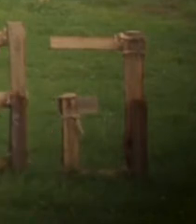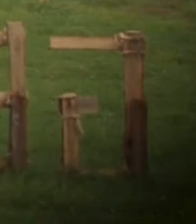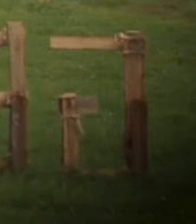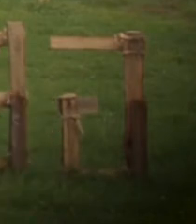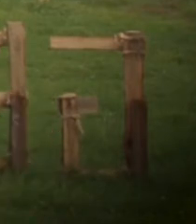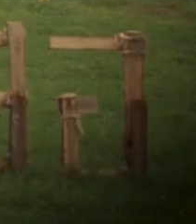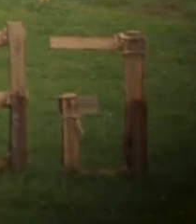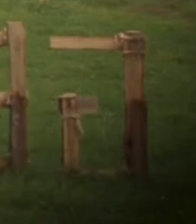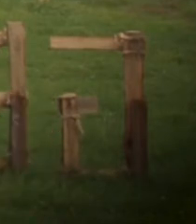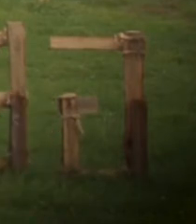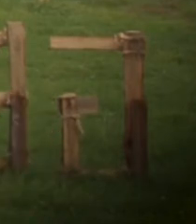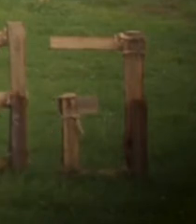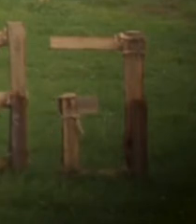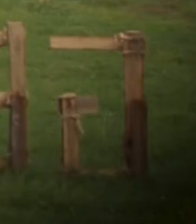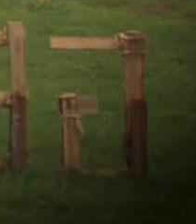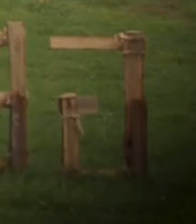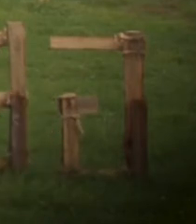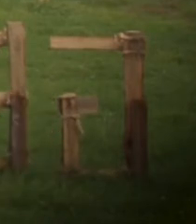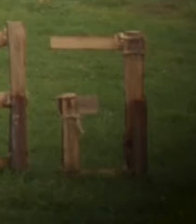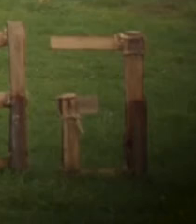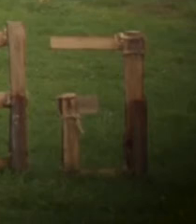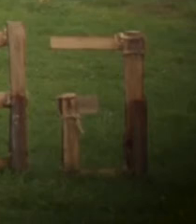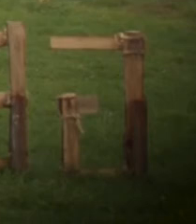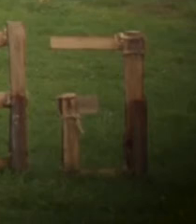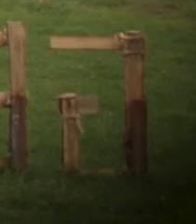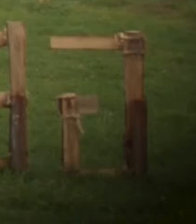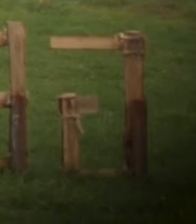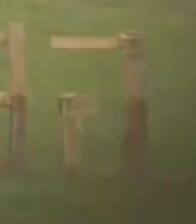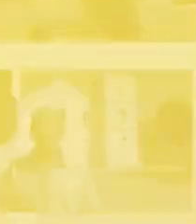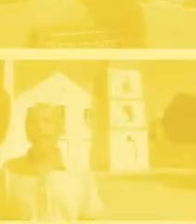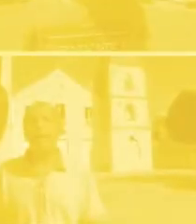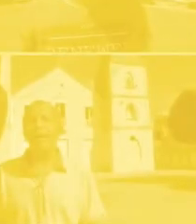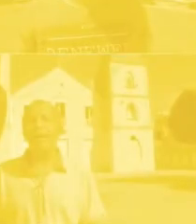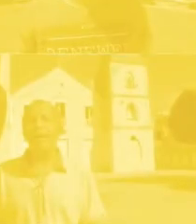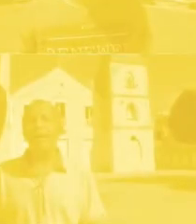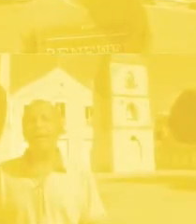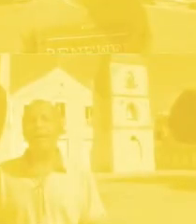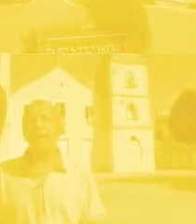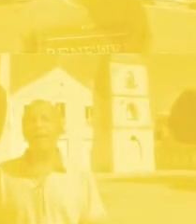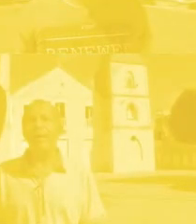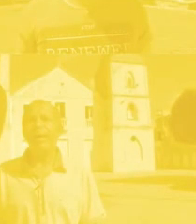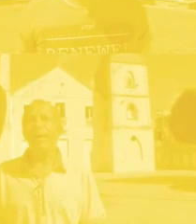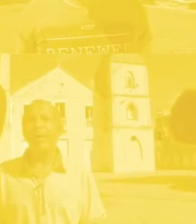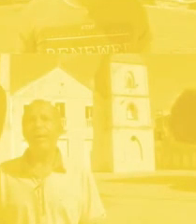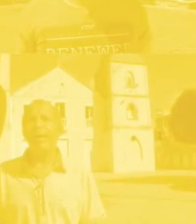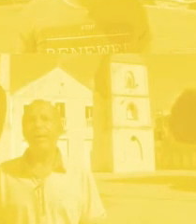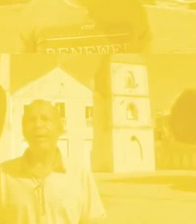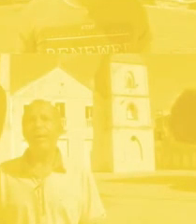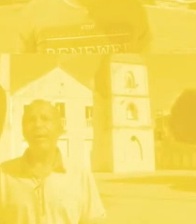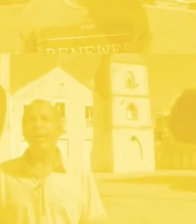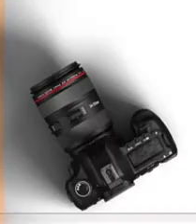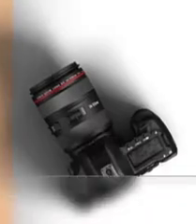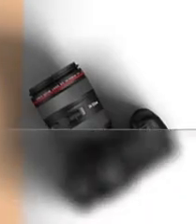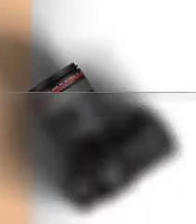indígena, cidade do índio, é mais ou menos assim que a gente associa esse nome.